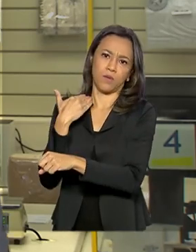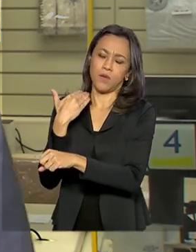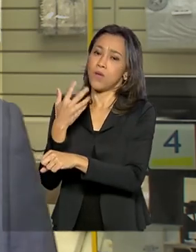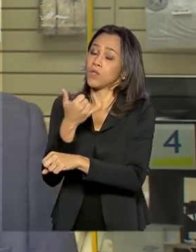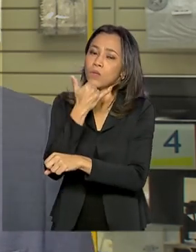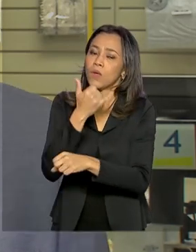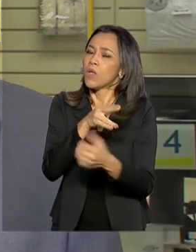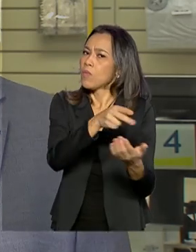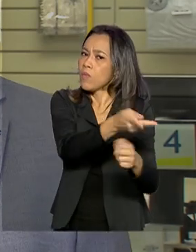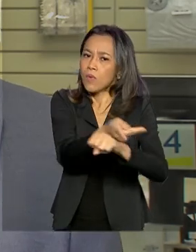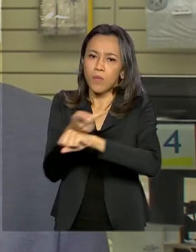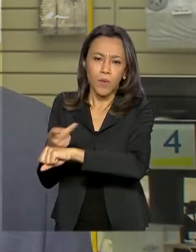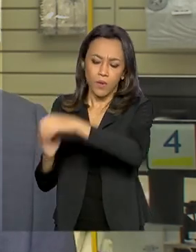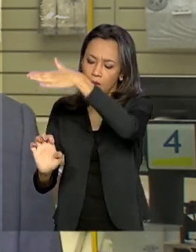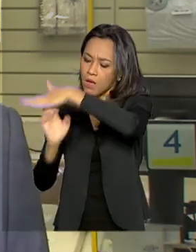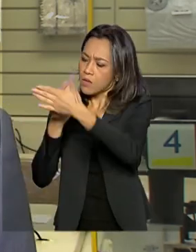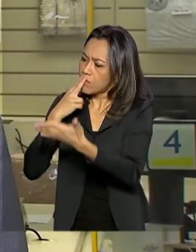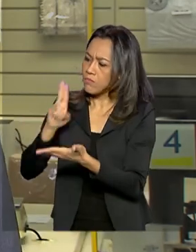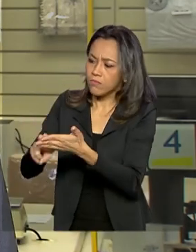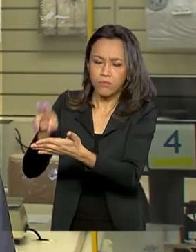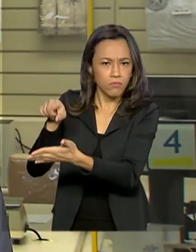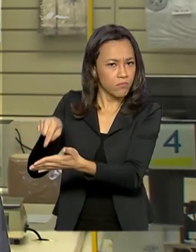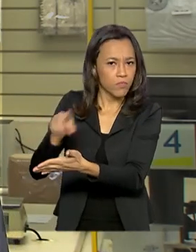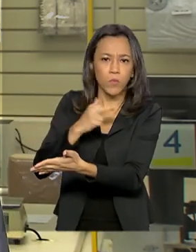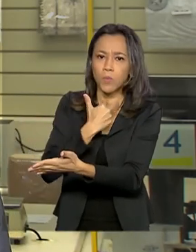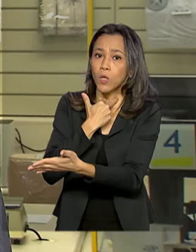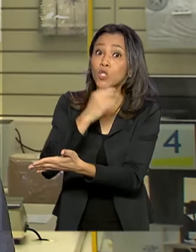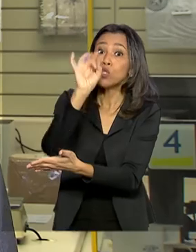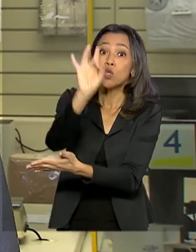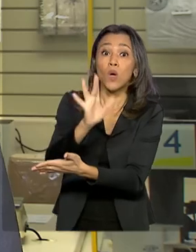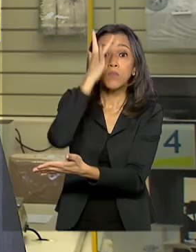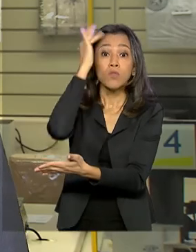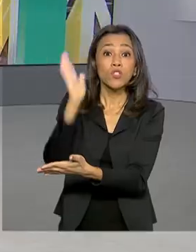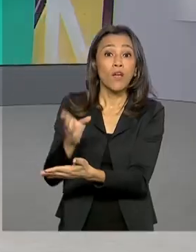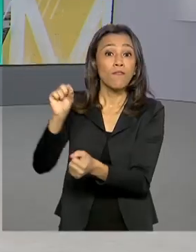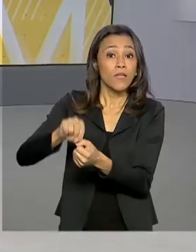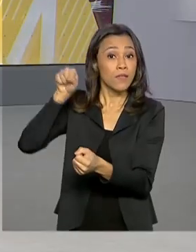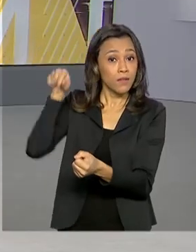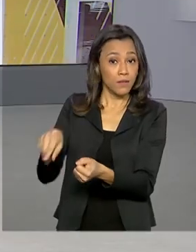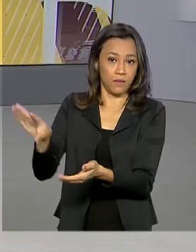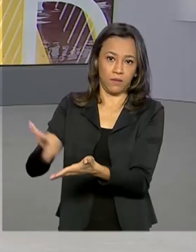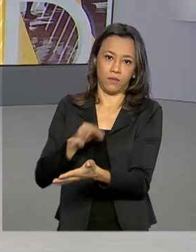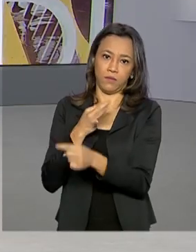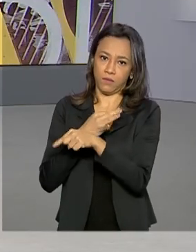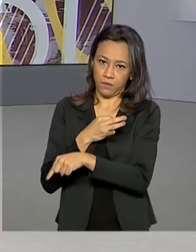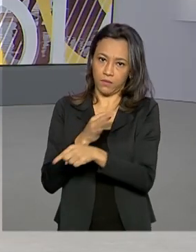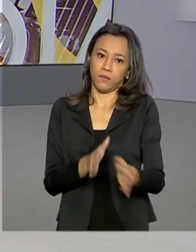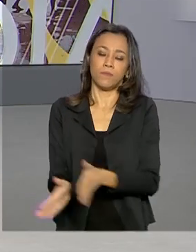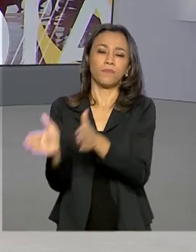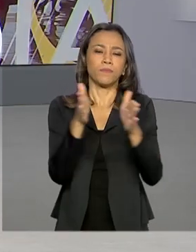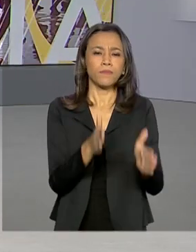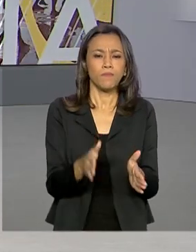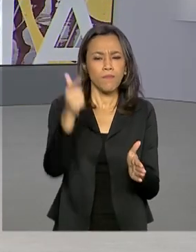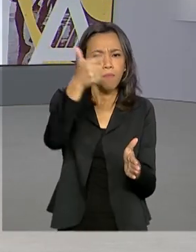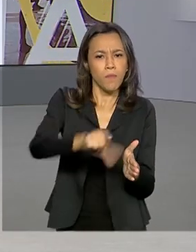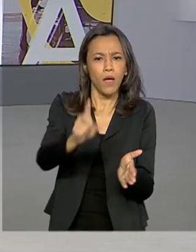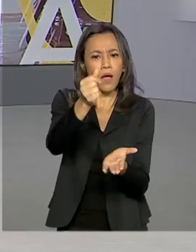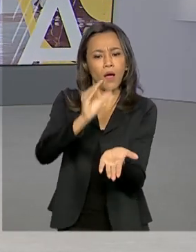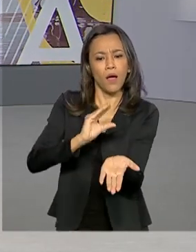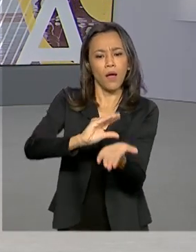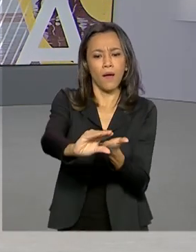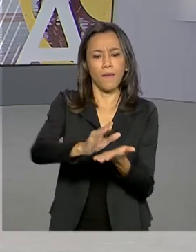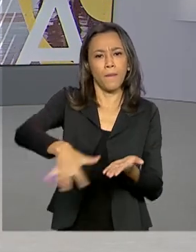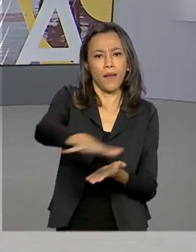Apenas aqueles que fizeram o cadastro nas agências. Mais recursos para a segurança